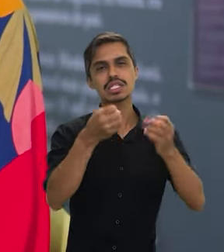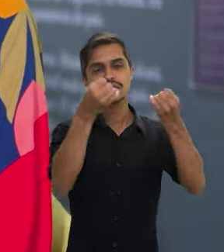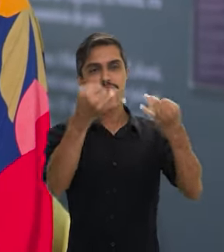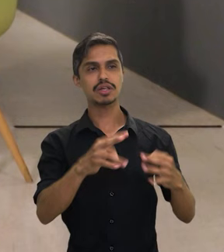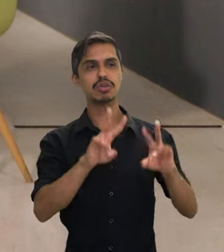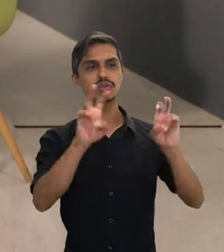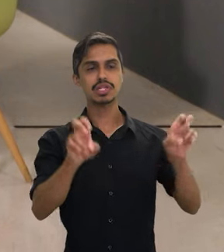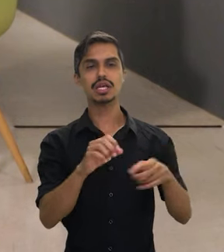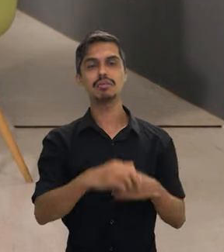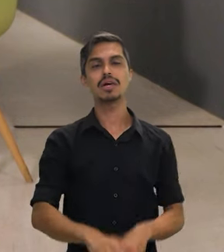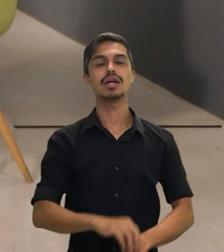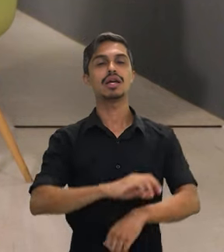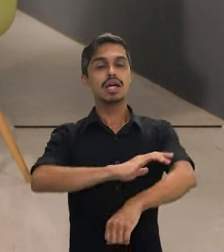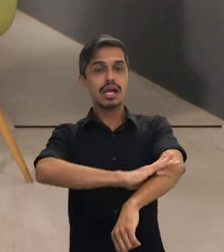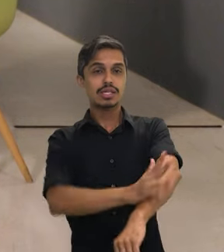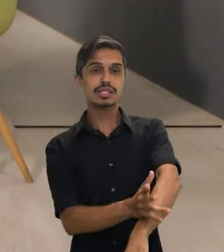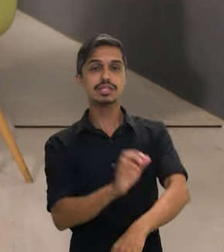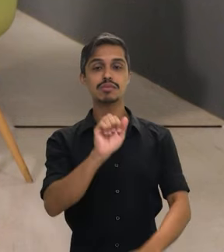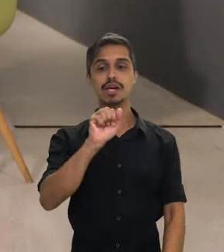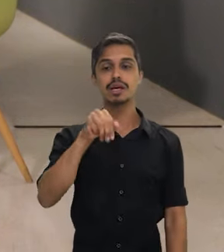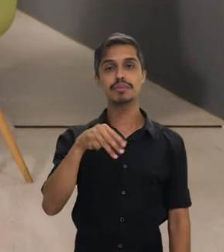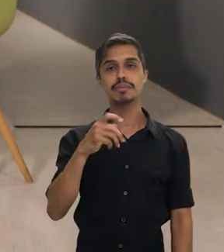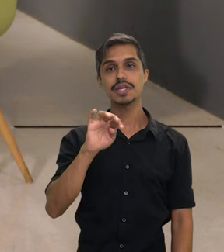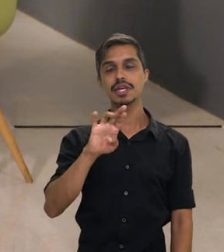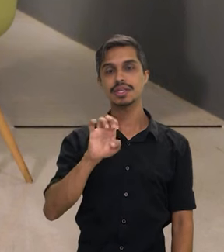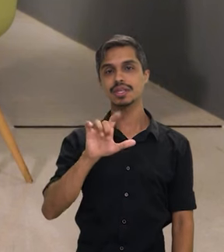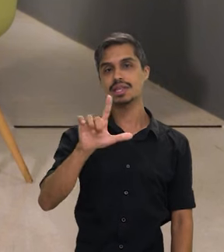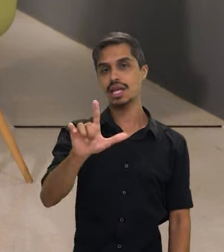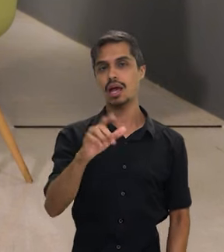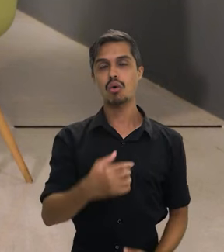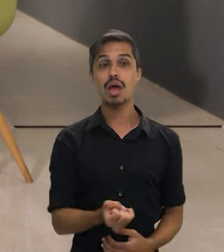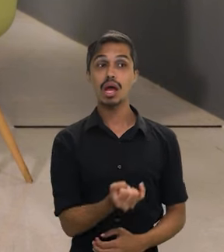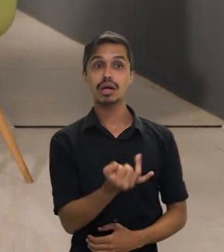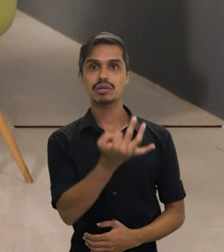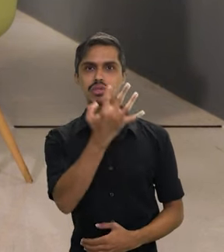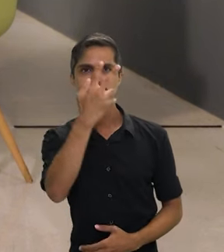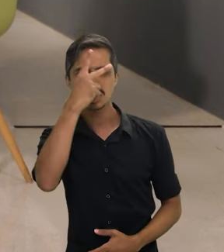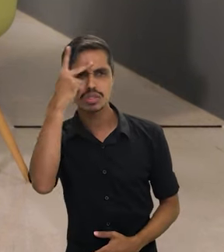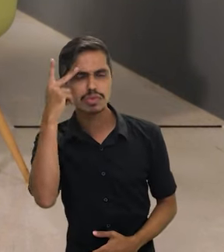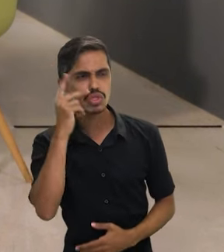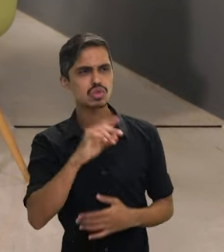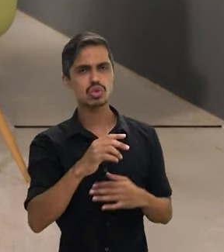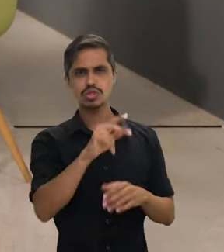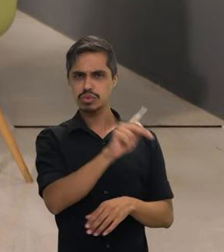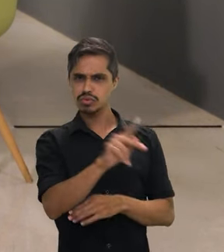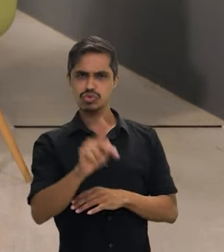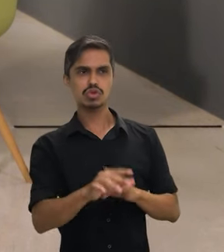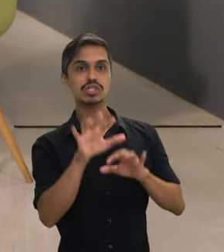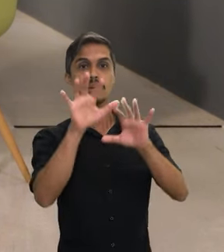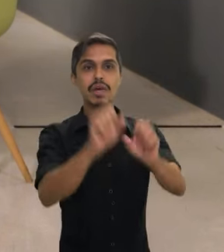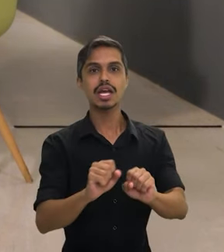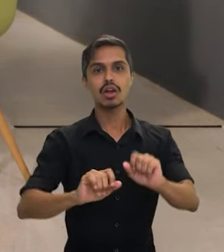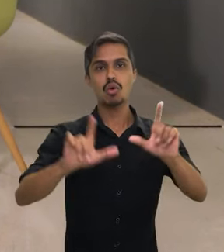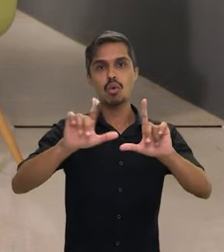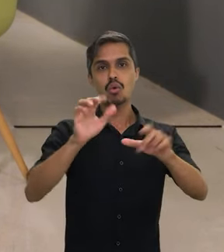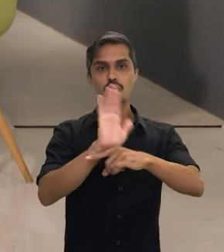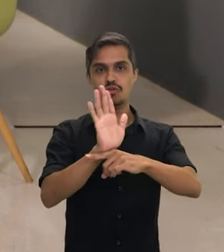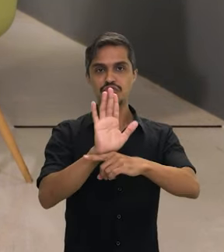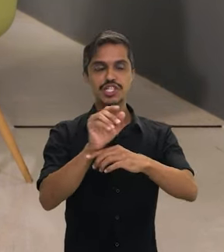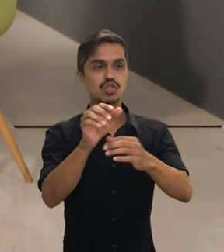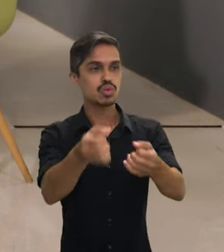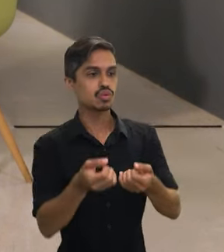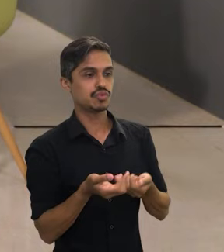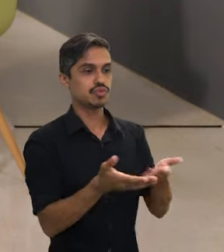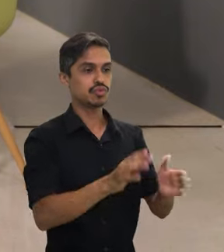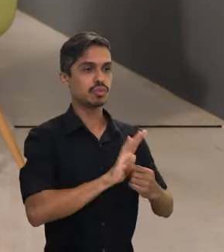racismo ambiental e o número de professoras que pegaram a fala e o vídeo explicando, trazendo para dentro da sala de aula, que eu recebia